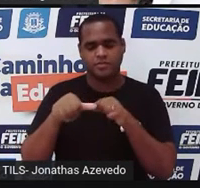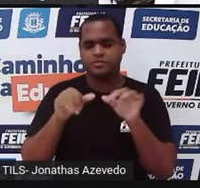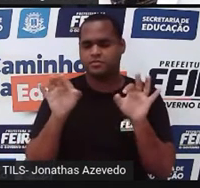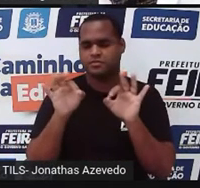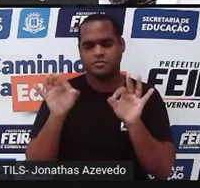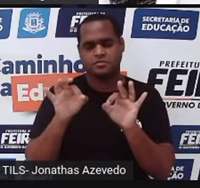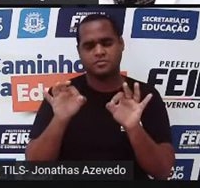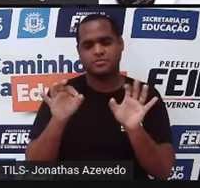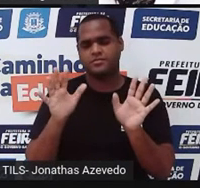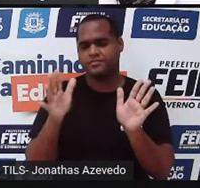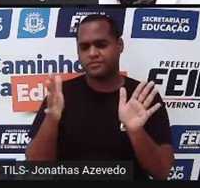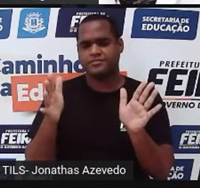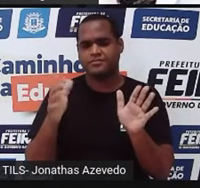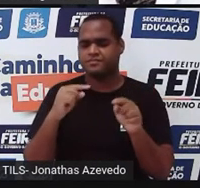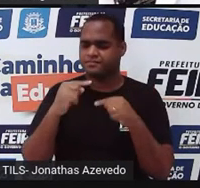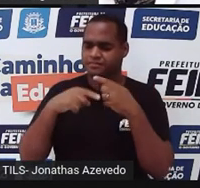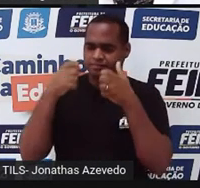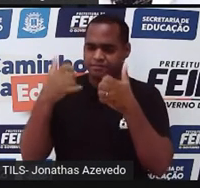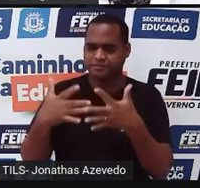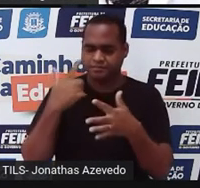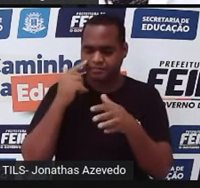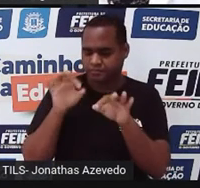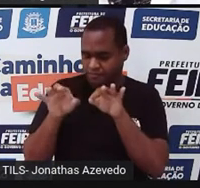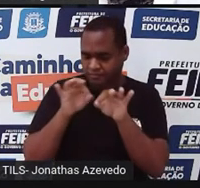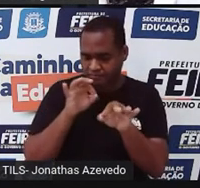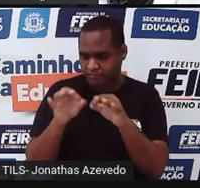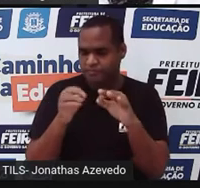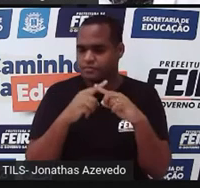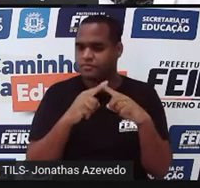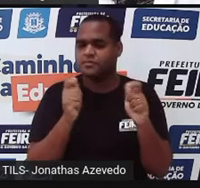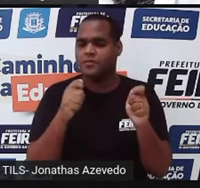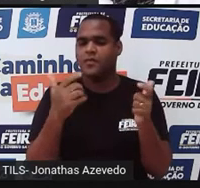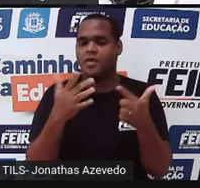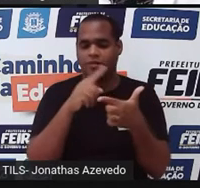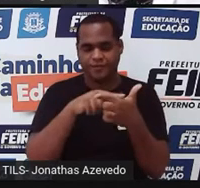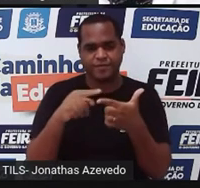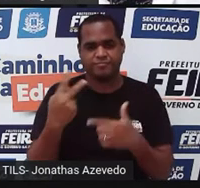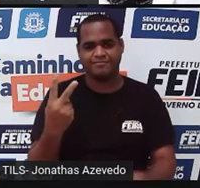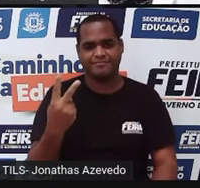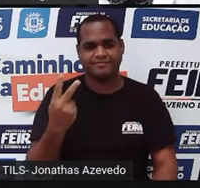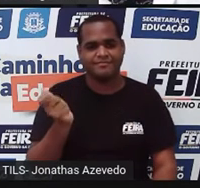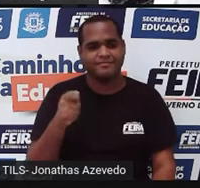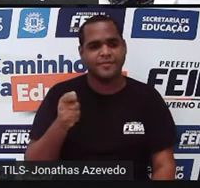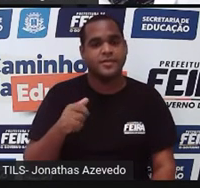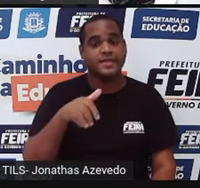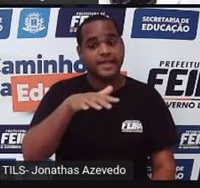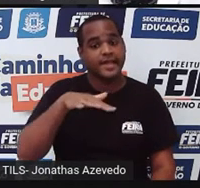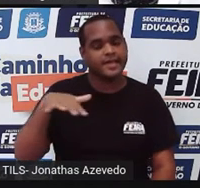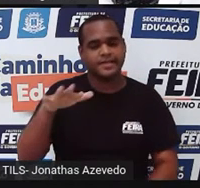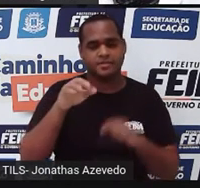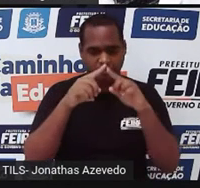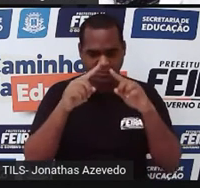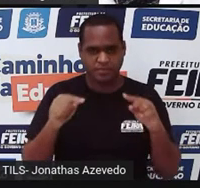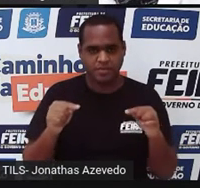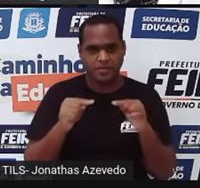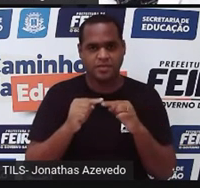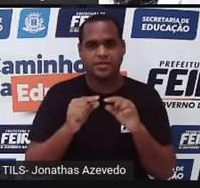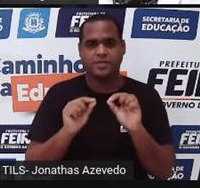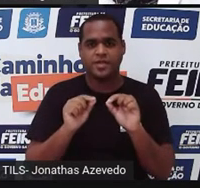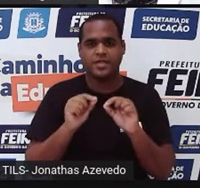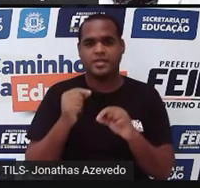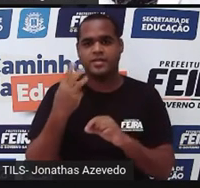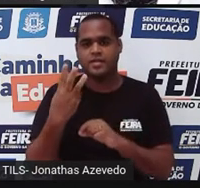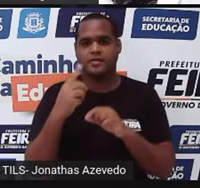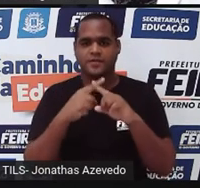produto. Depois que a gente fizer a multiplicação, a gente divide por dois. Então, a área do triângulo vai ser três